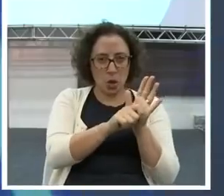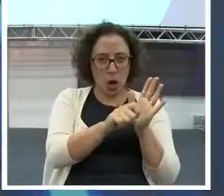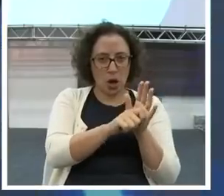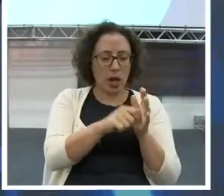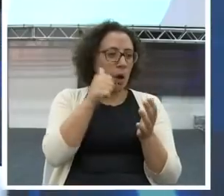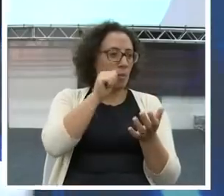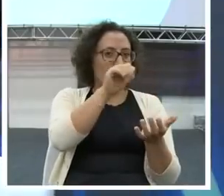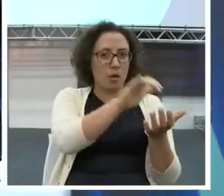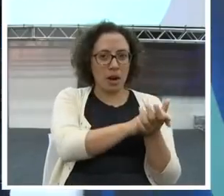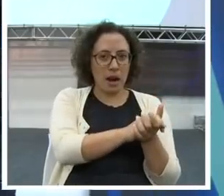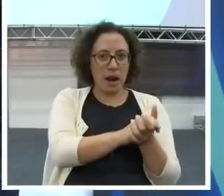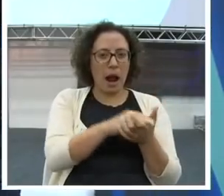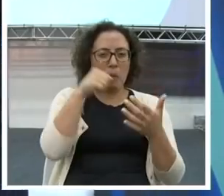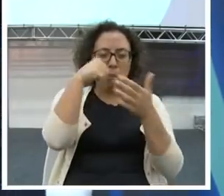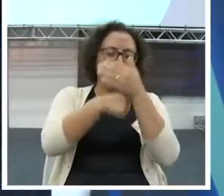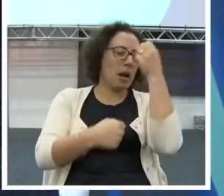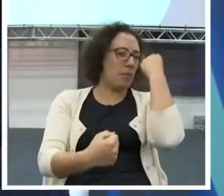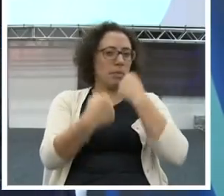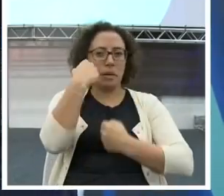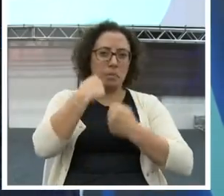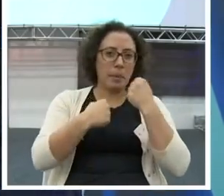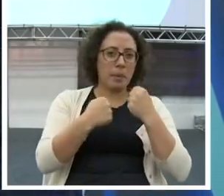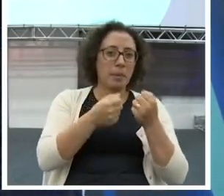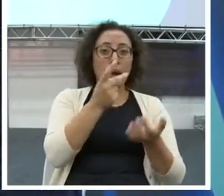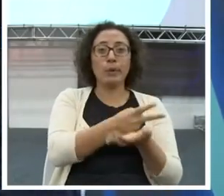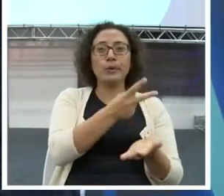Está aí o Cicóbio, o Cicrede aqui.